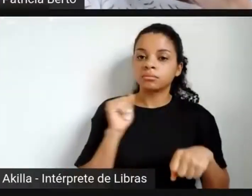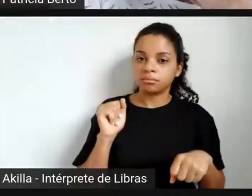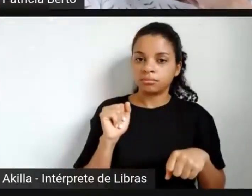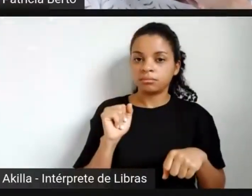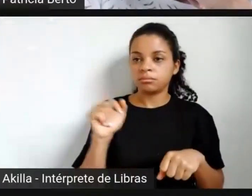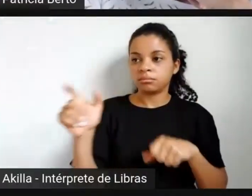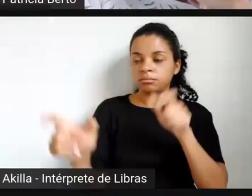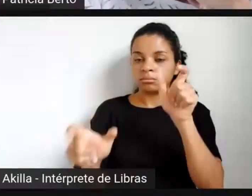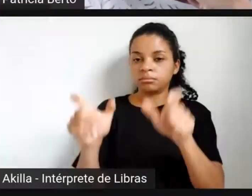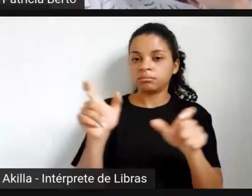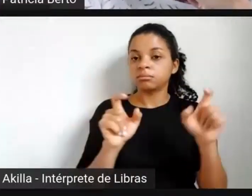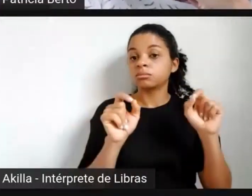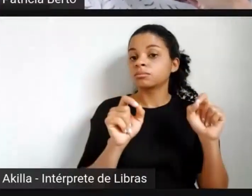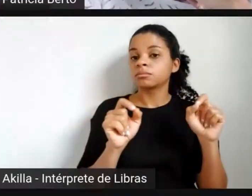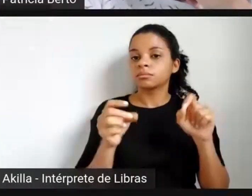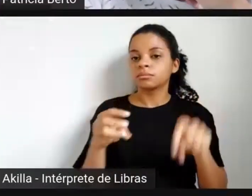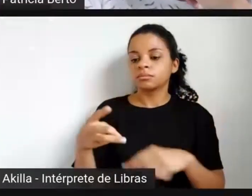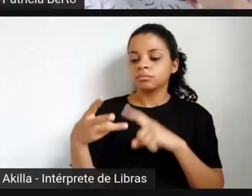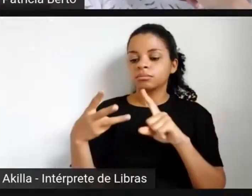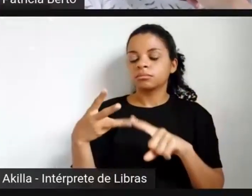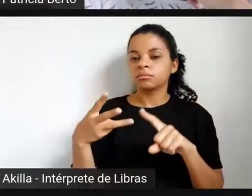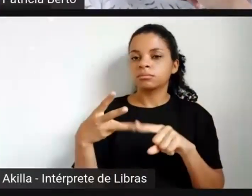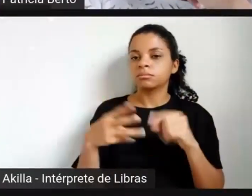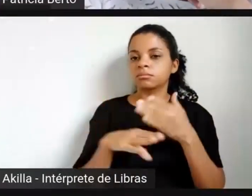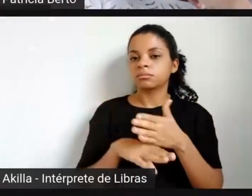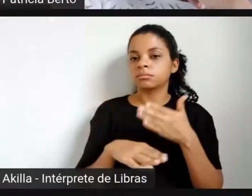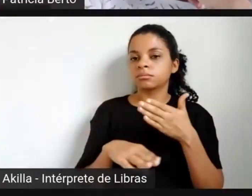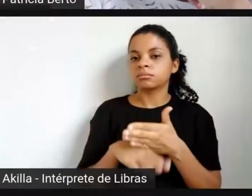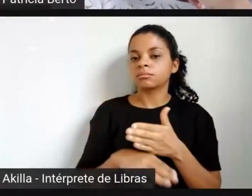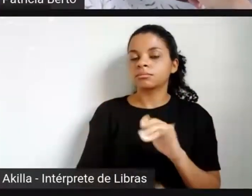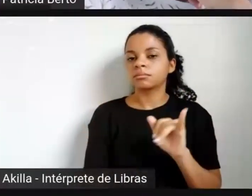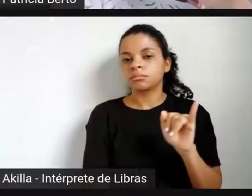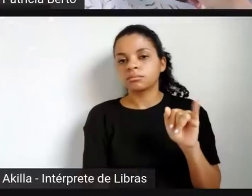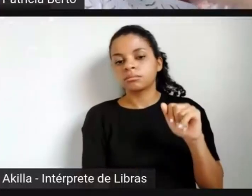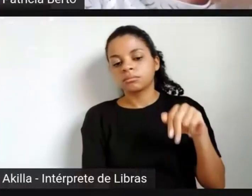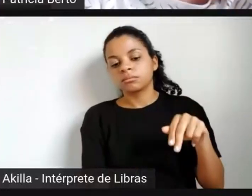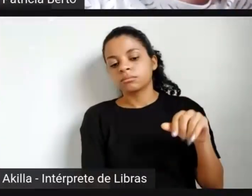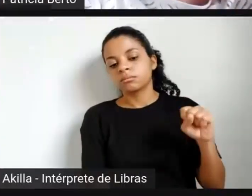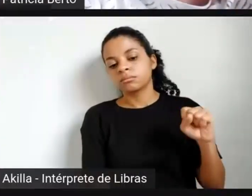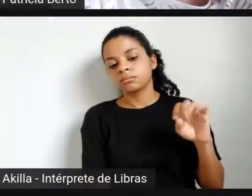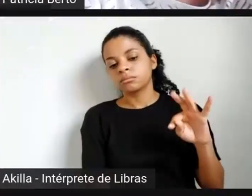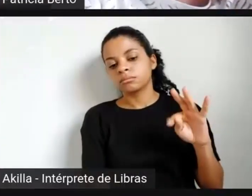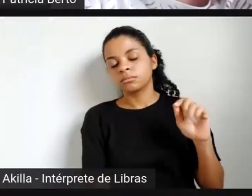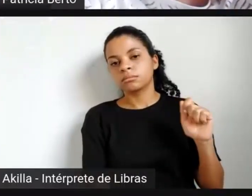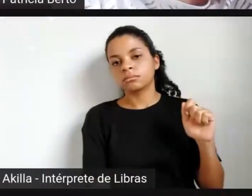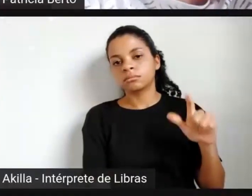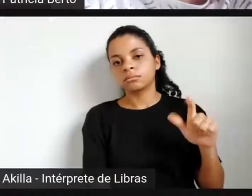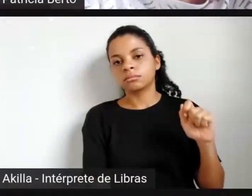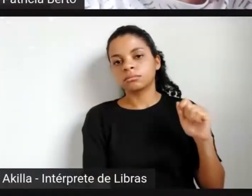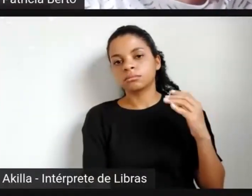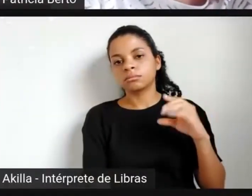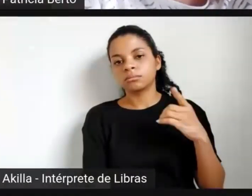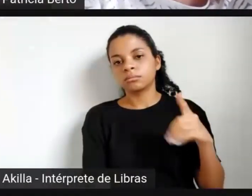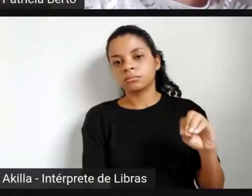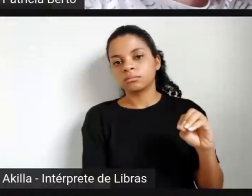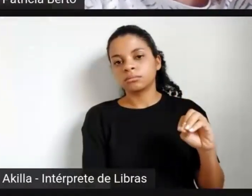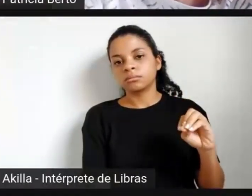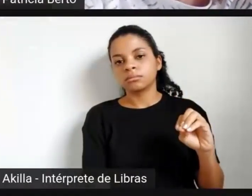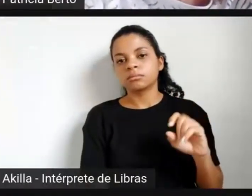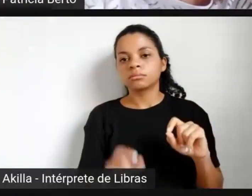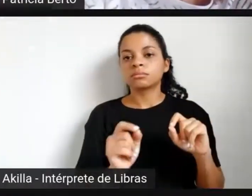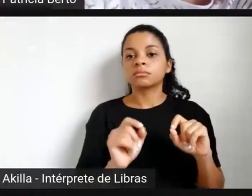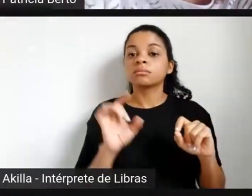E uma outra coisa interessante sobre esse ato é que há uma prática lá na Secretaria Geral da Mesa de só expedir esse